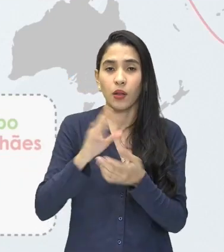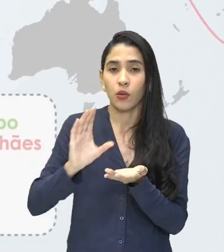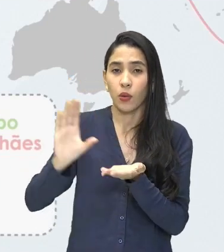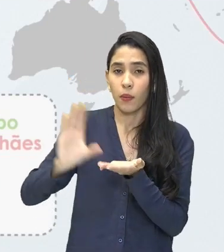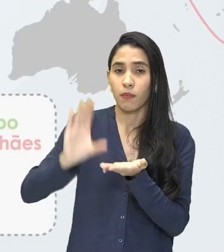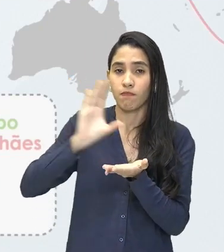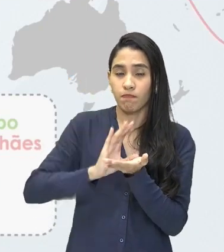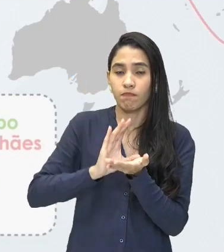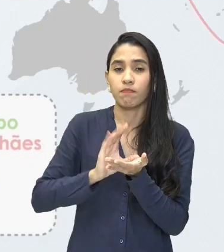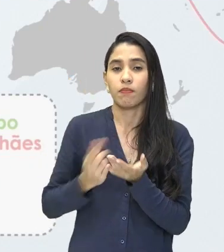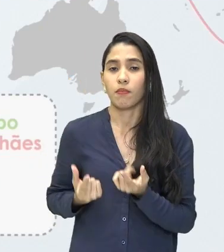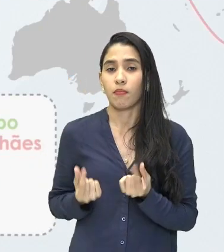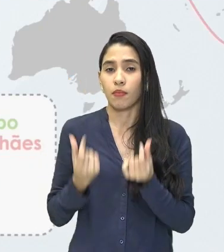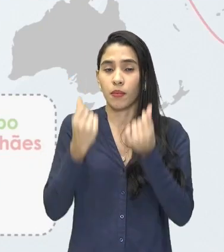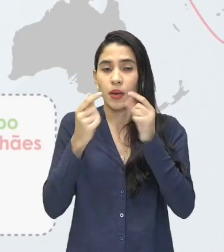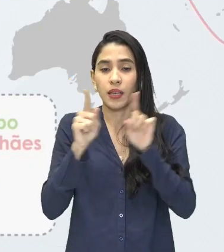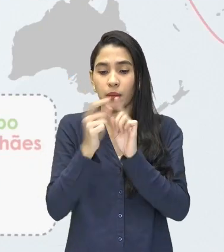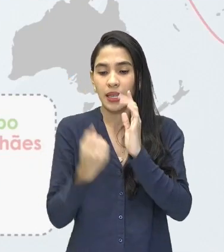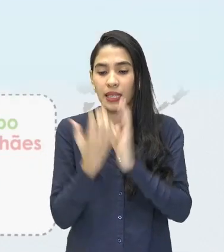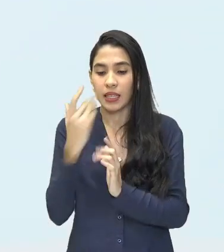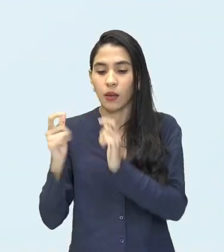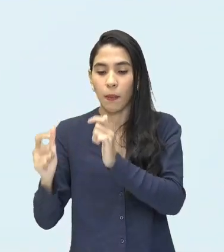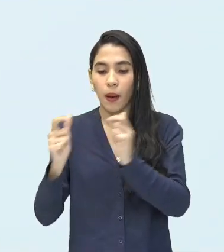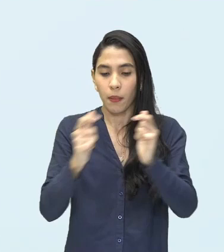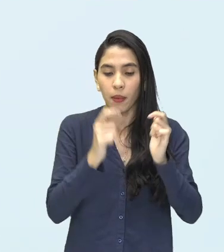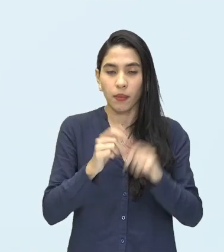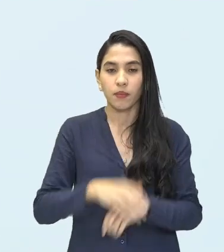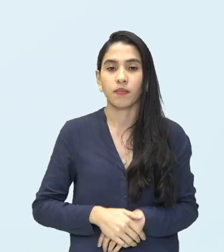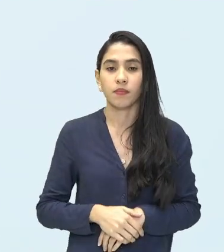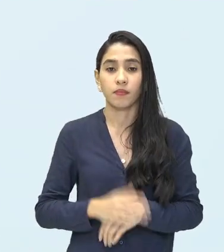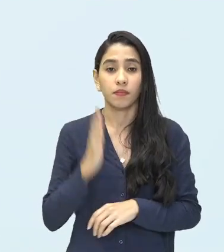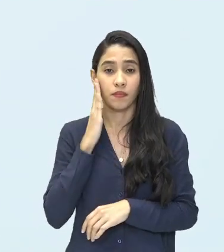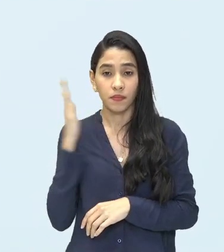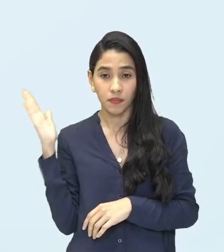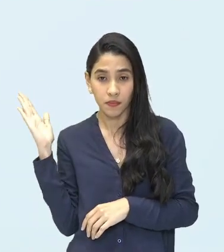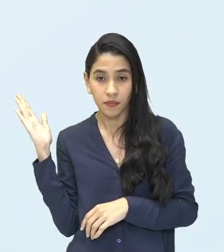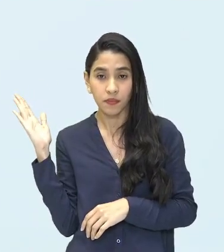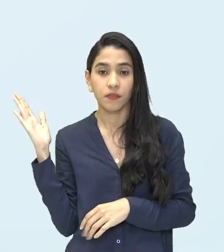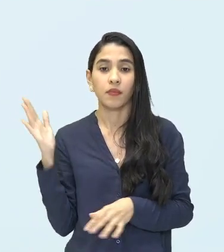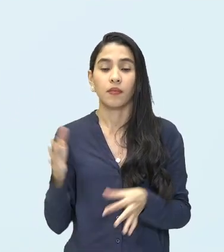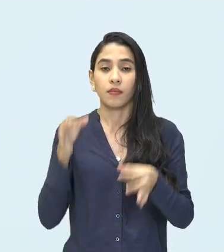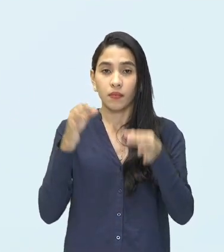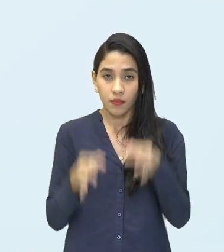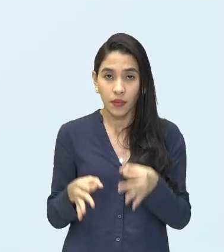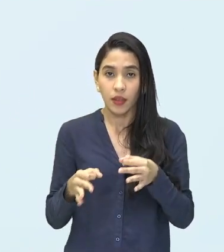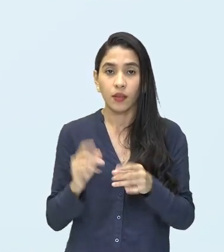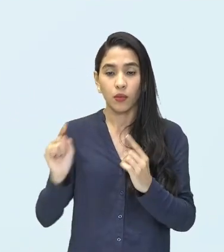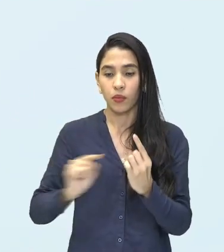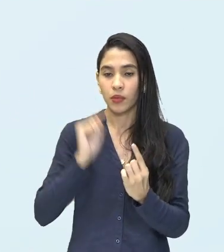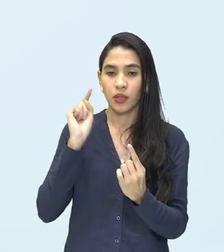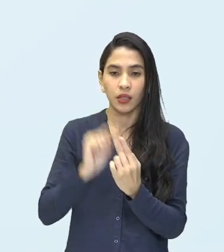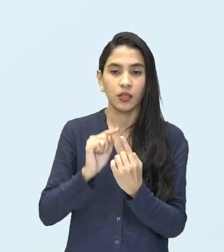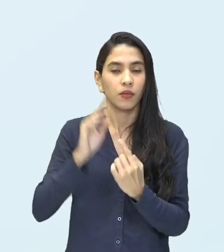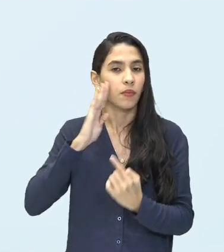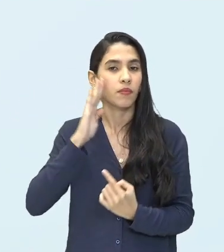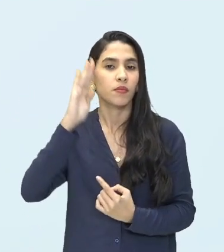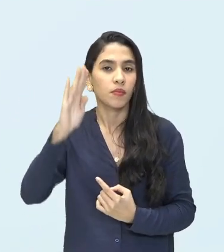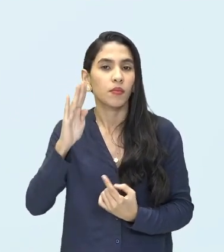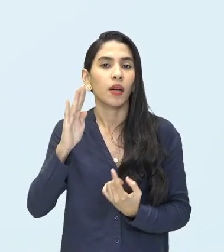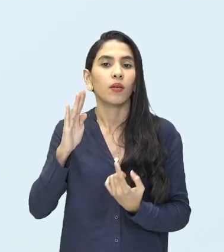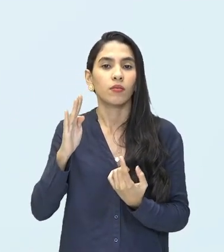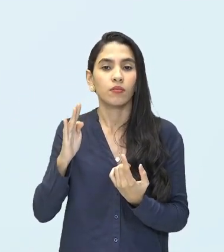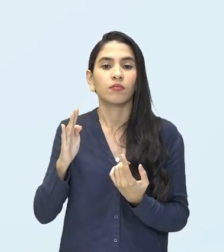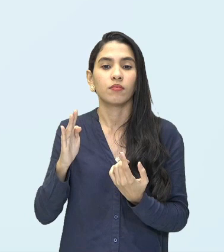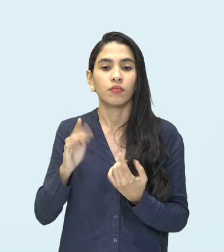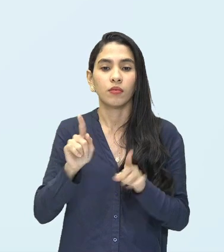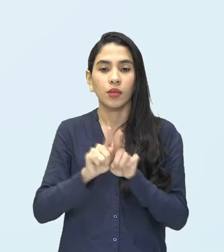estabelecendo monopólios comerciais. Balança comercial favorável. Era o objetivo com exportações